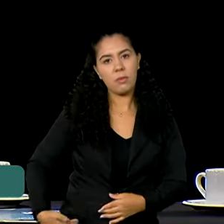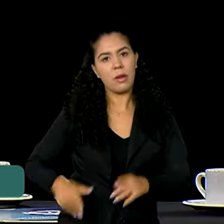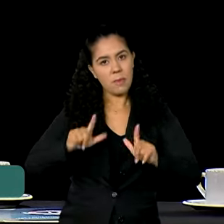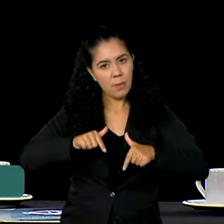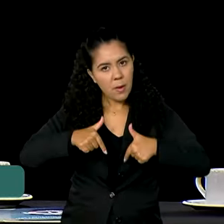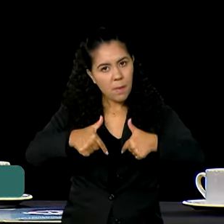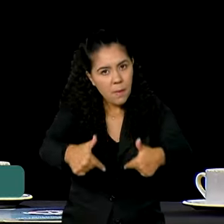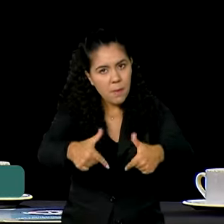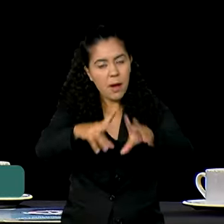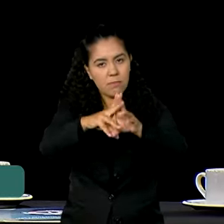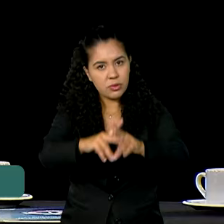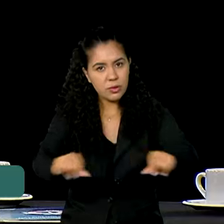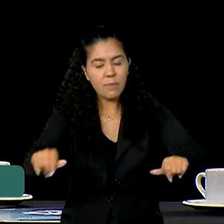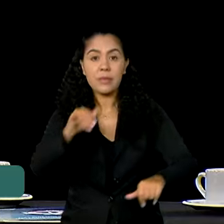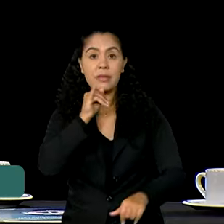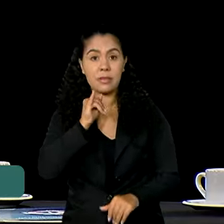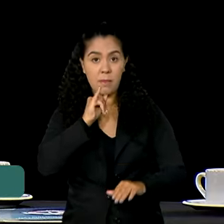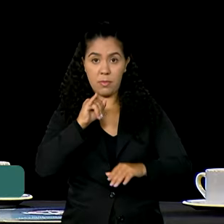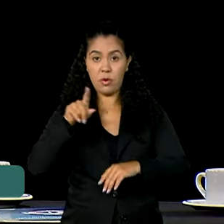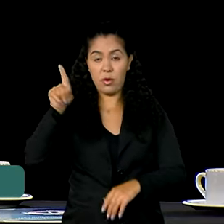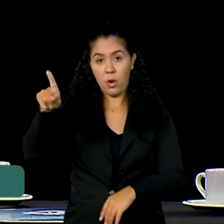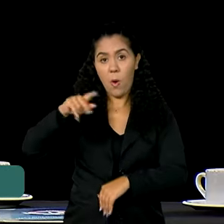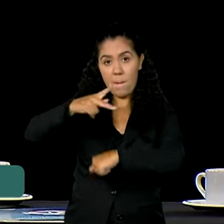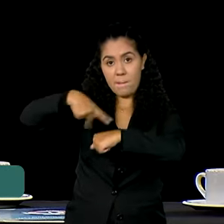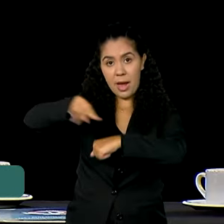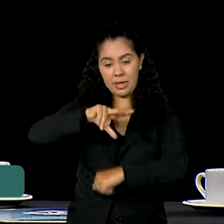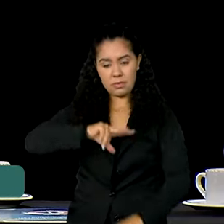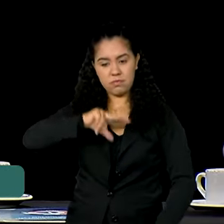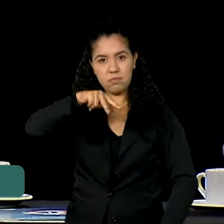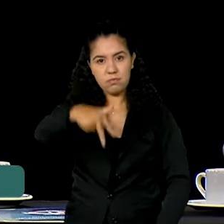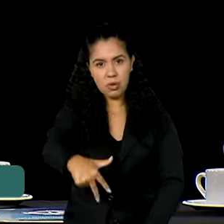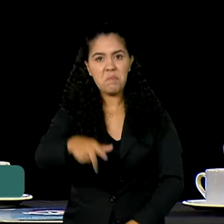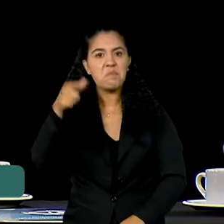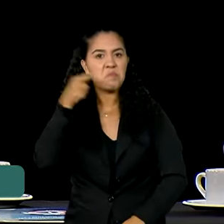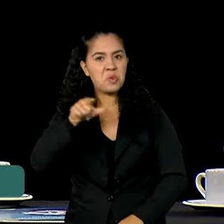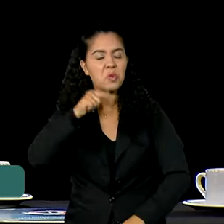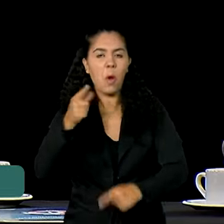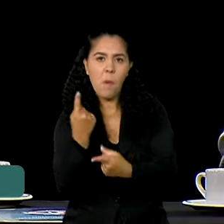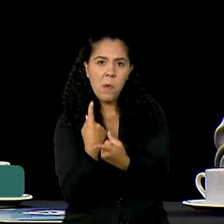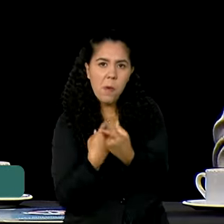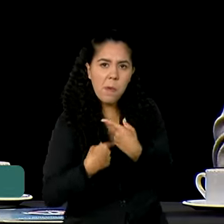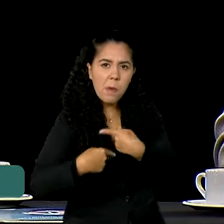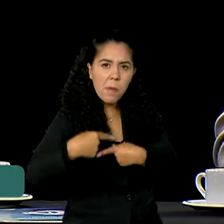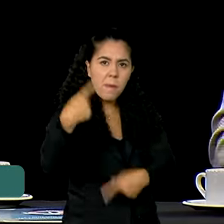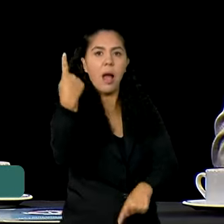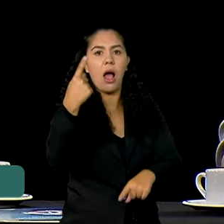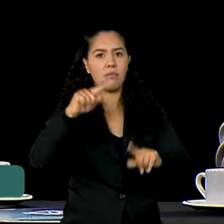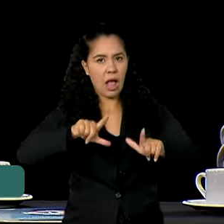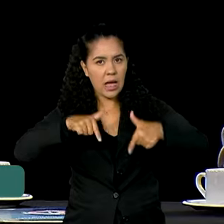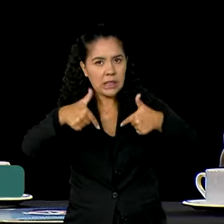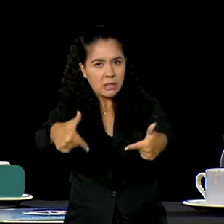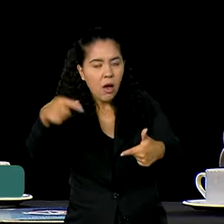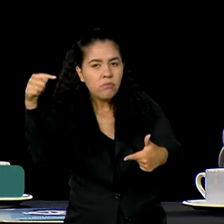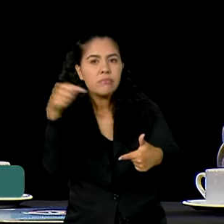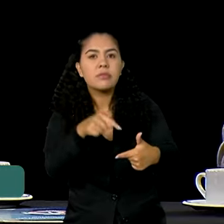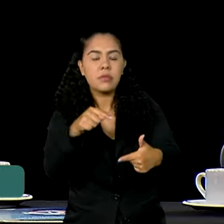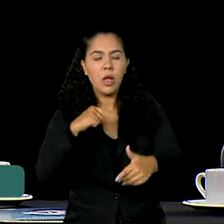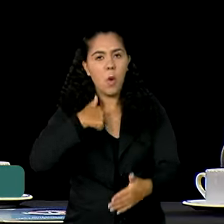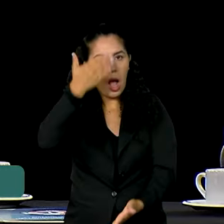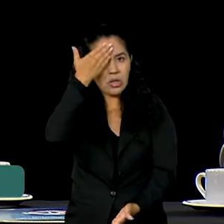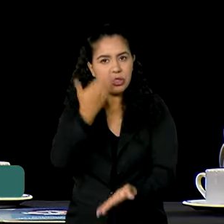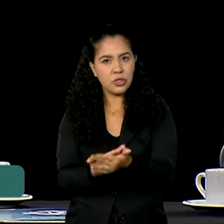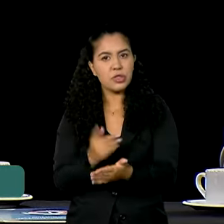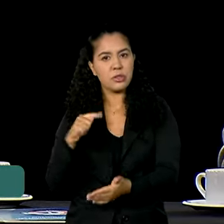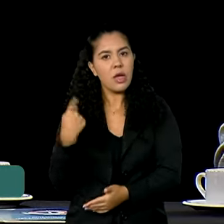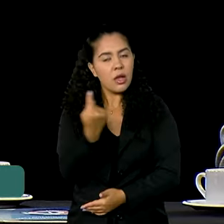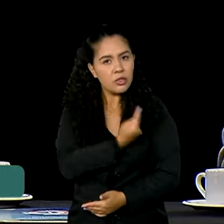reincidência. Portugal tem tido muito êxito nesta tipo de abordagem e eu creio que temos muito